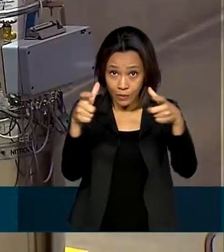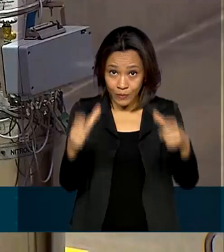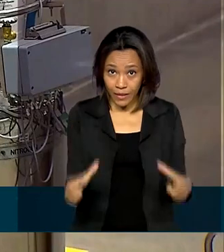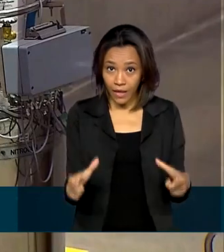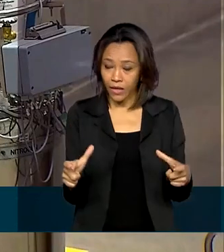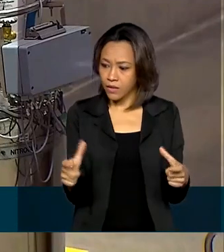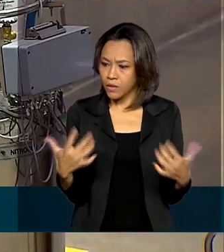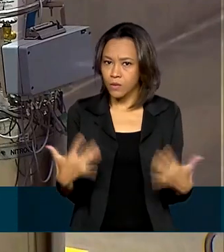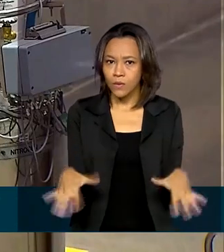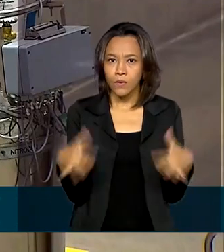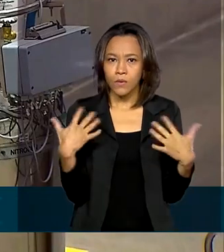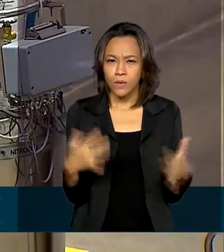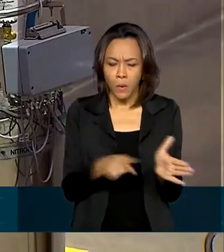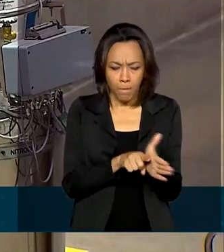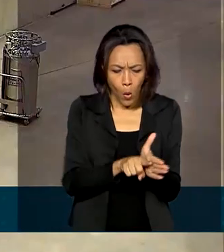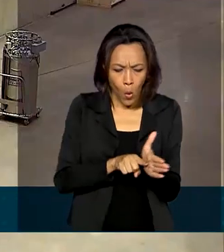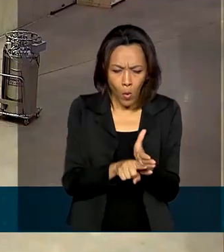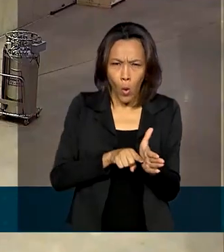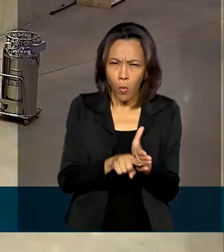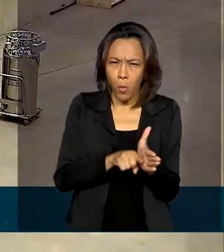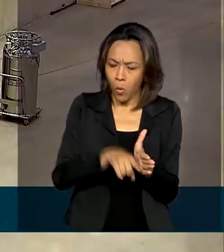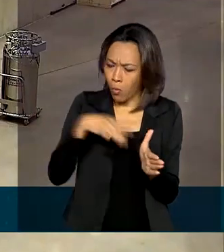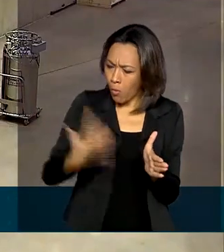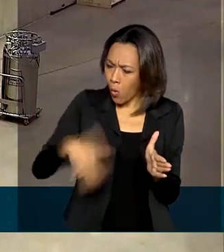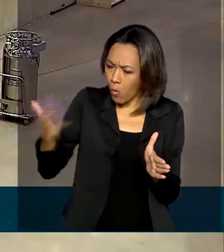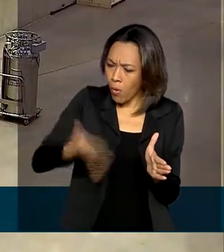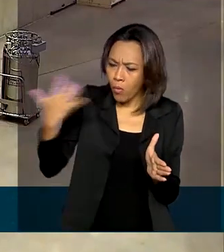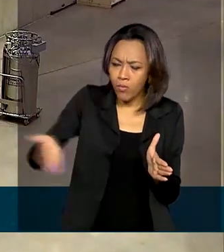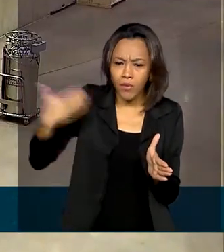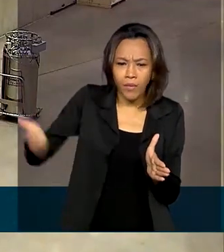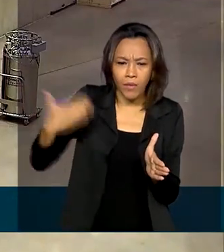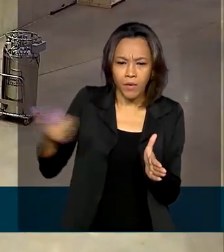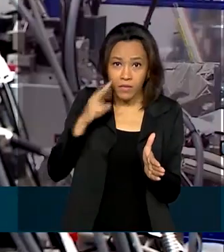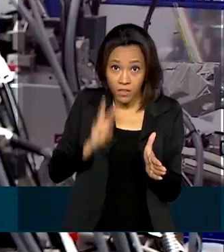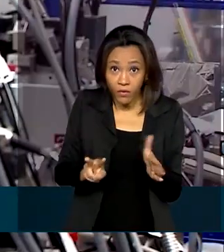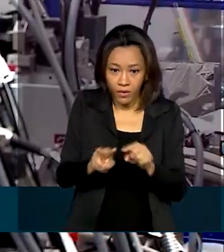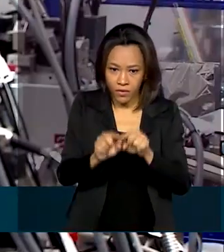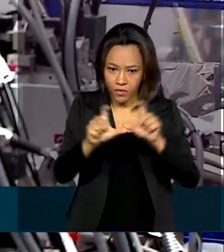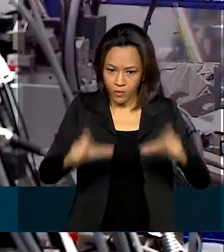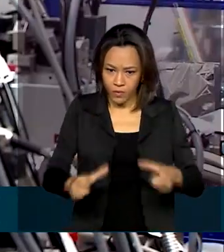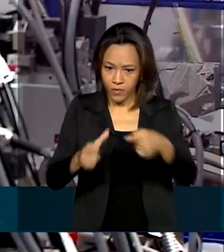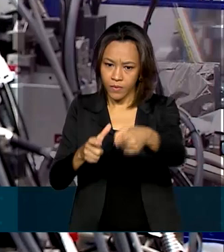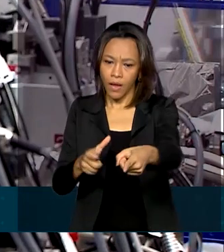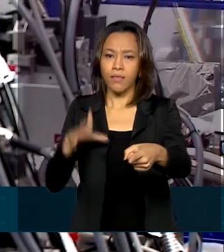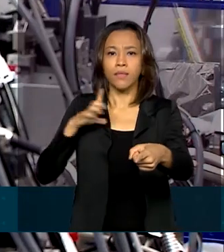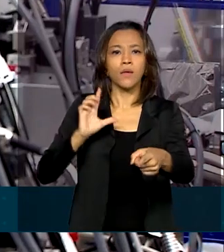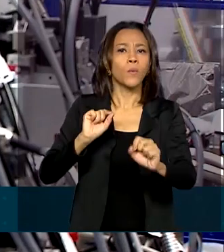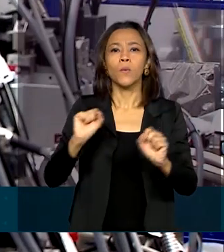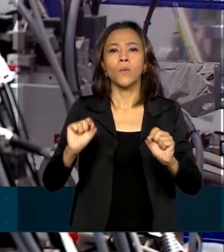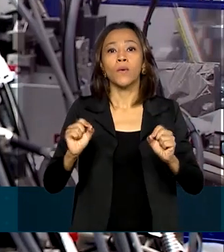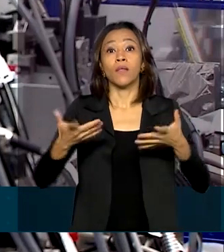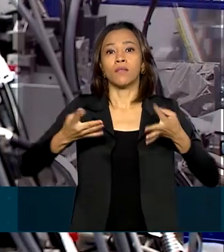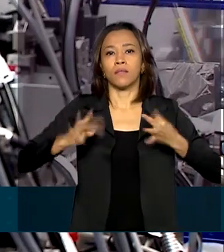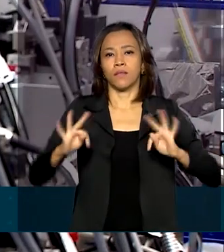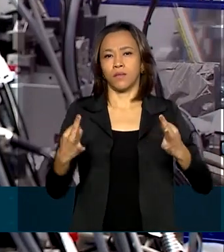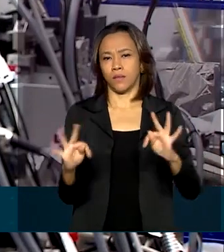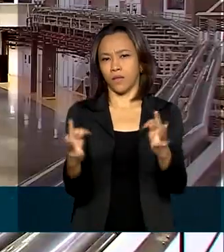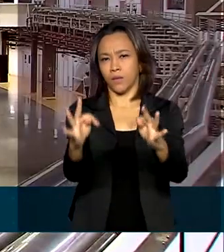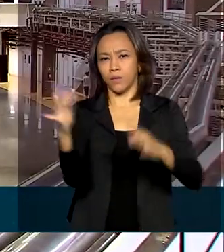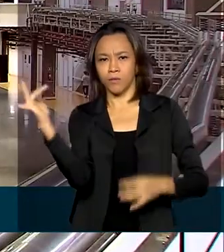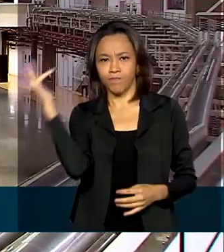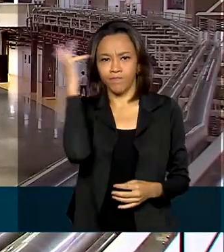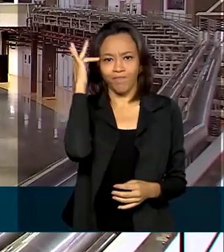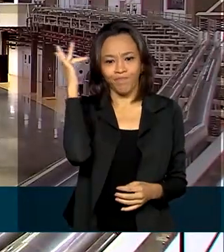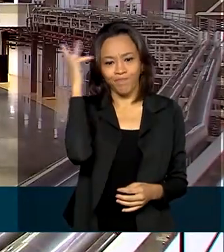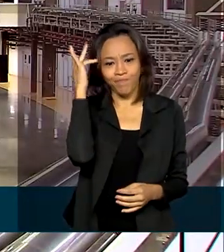há limites para o estudo científico. Por trás deste concreto todo, existe uma tecnologia de última geração.